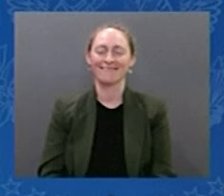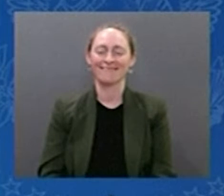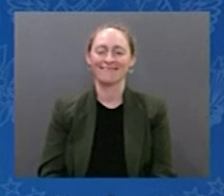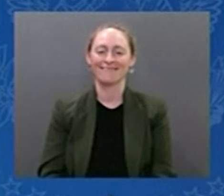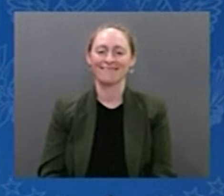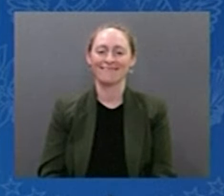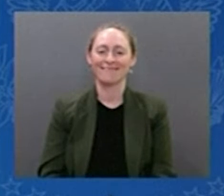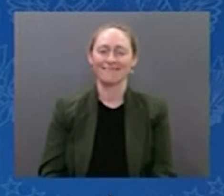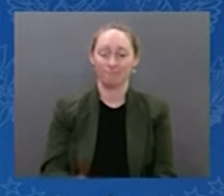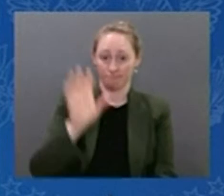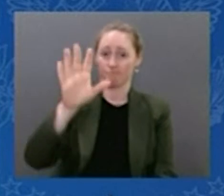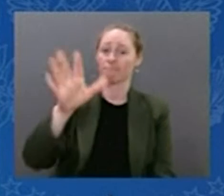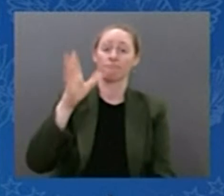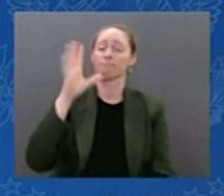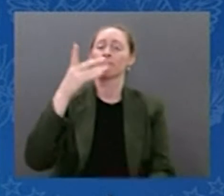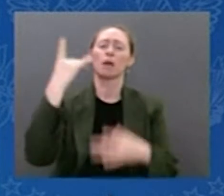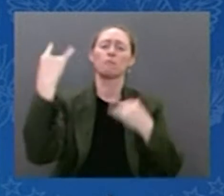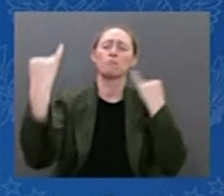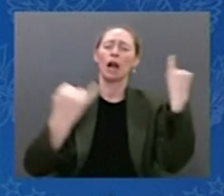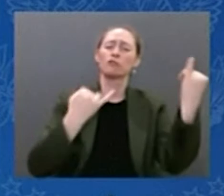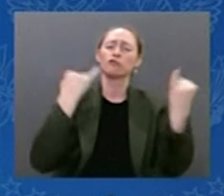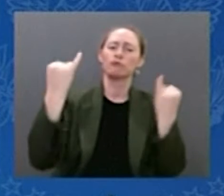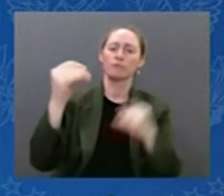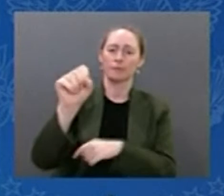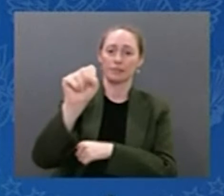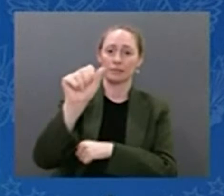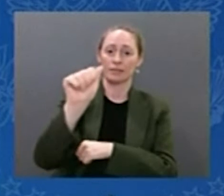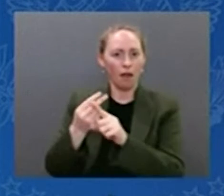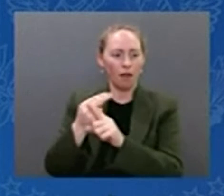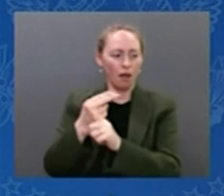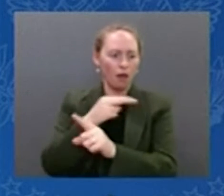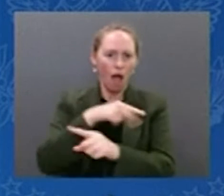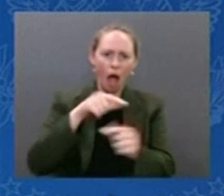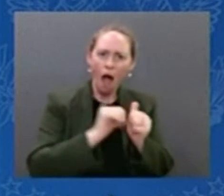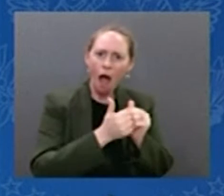vão permitir termos respostas para perguntas que ainda nem formulamos.